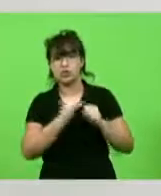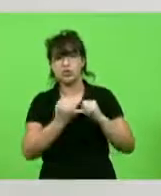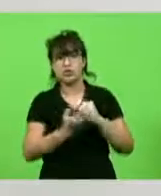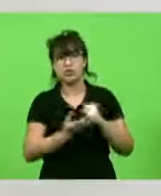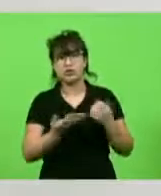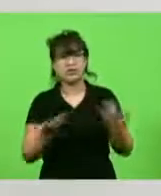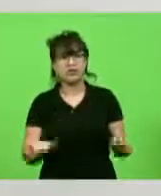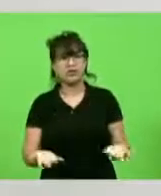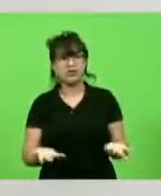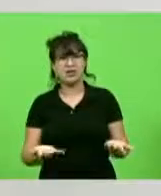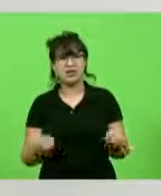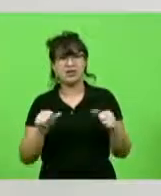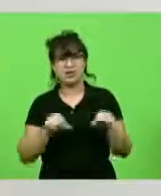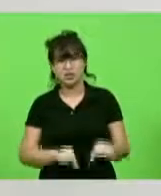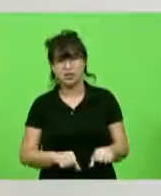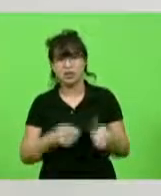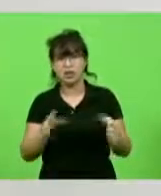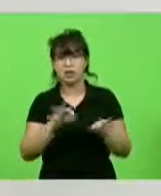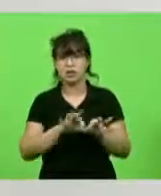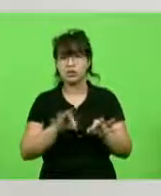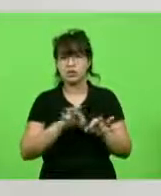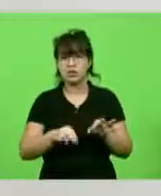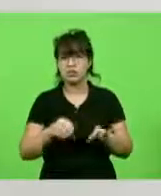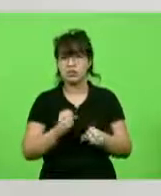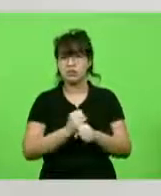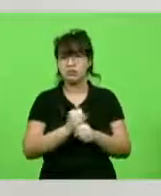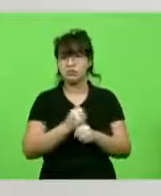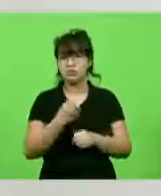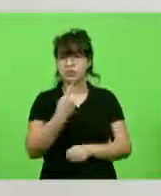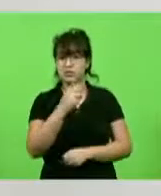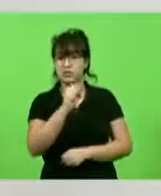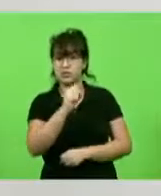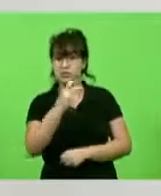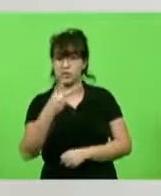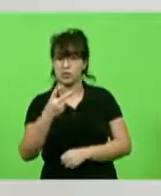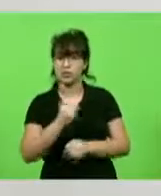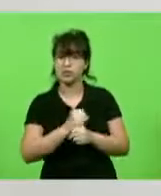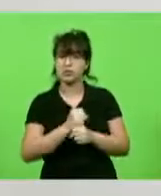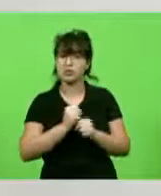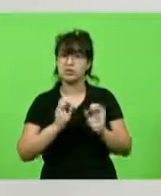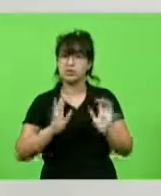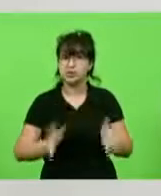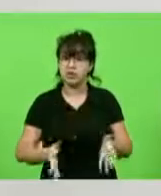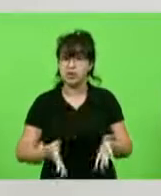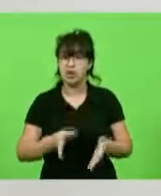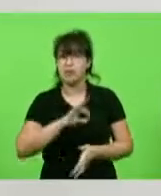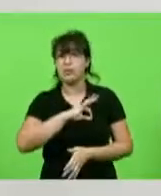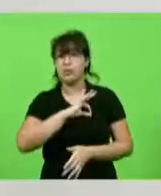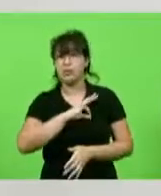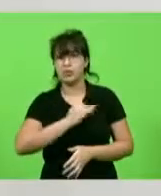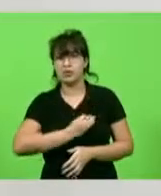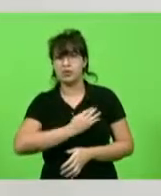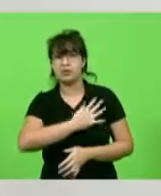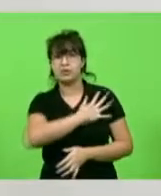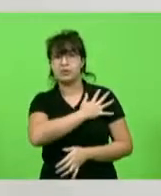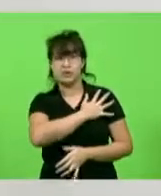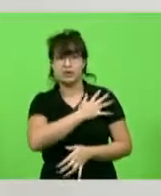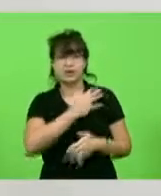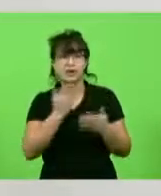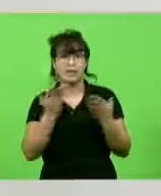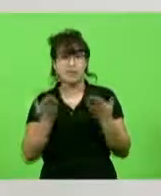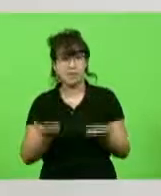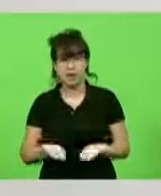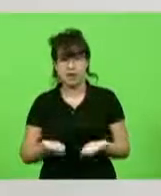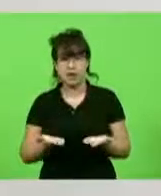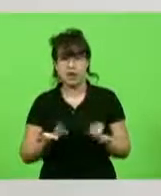injusto com uma instituição de 182 anos fazer com que nós, agora, a polícia militar passe por uma situação dessa, de